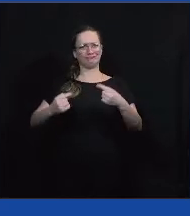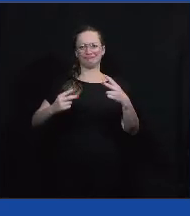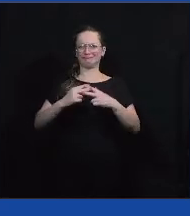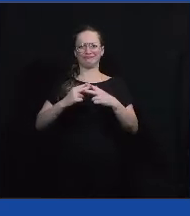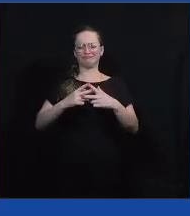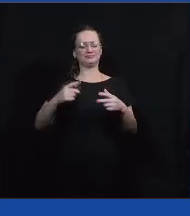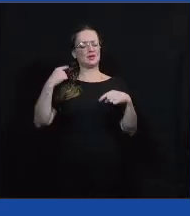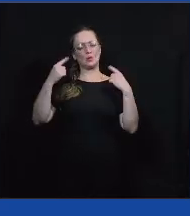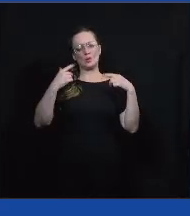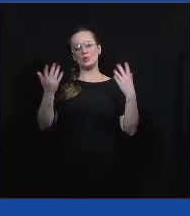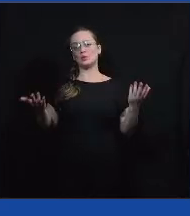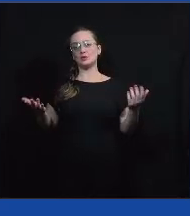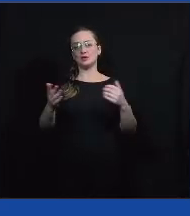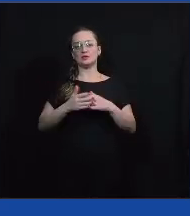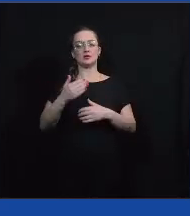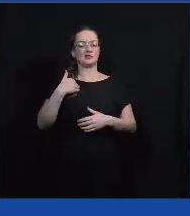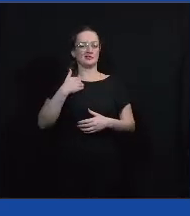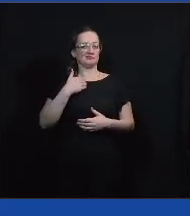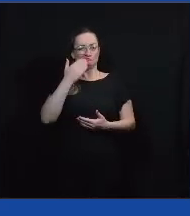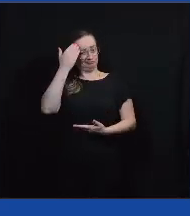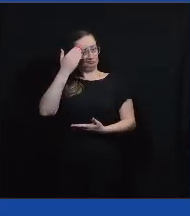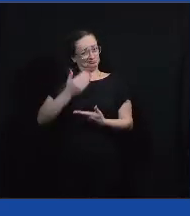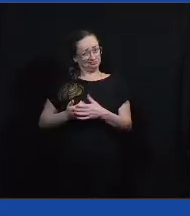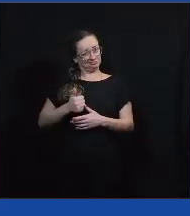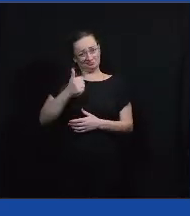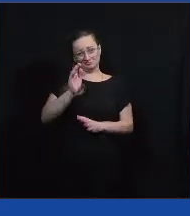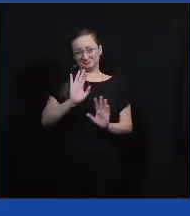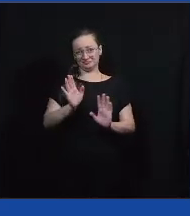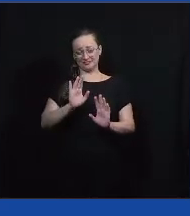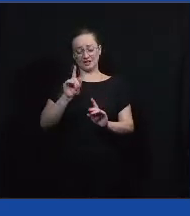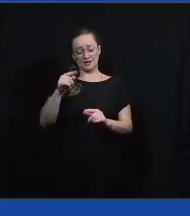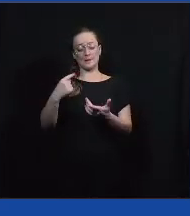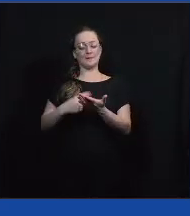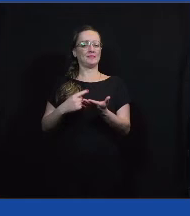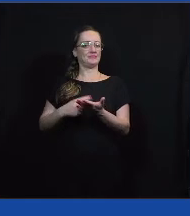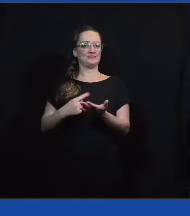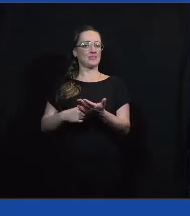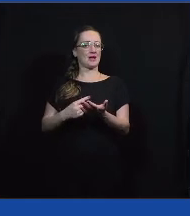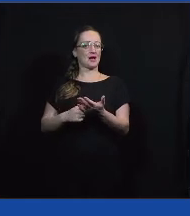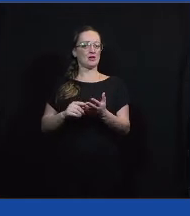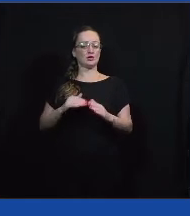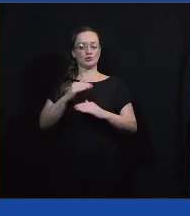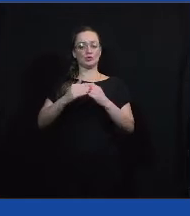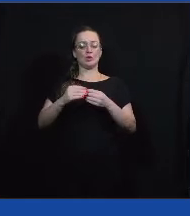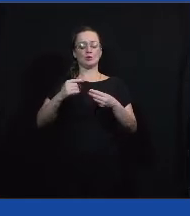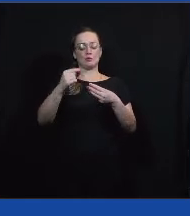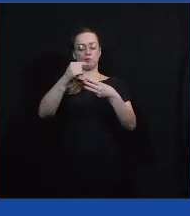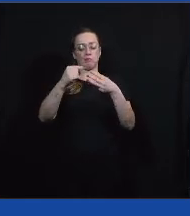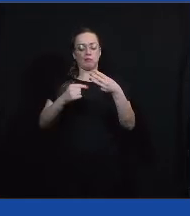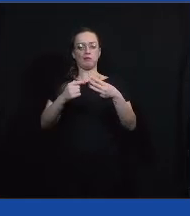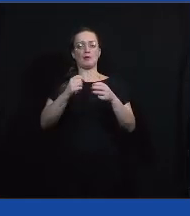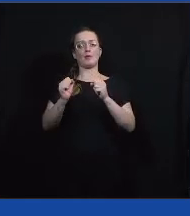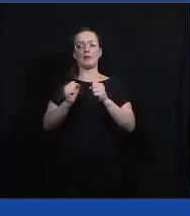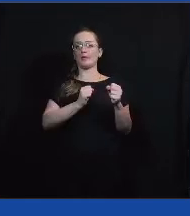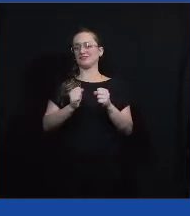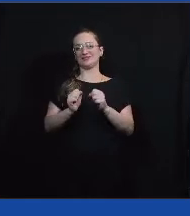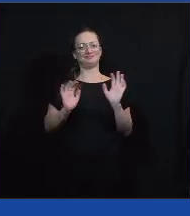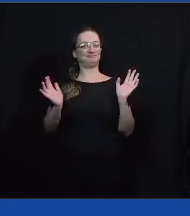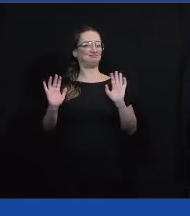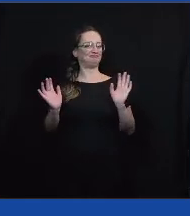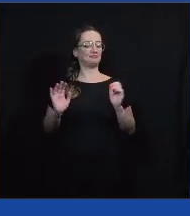loucura. então, assim, eu não sou muito otimista nesse pacto de todos os poderes. Então, eu acredito que, talvez,